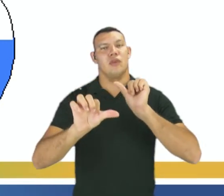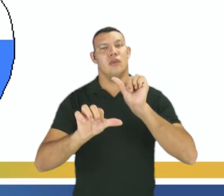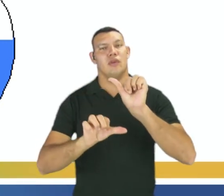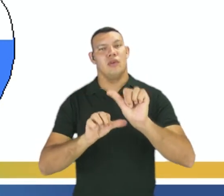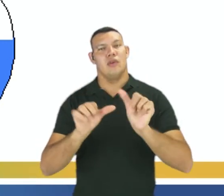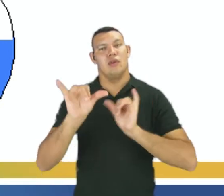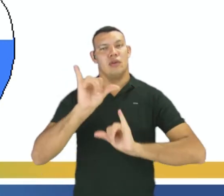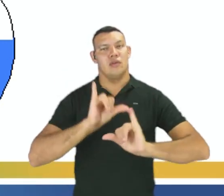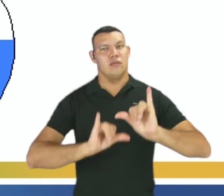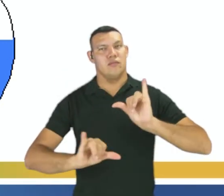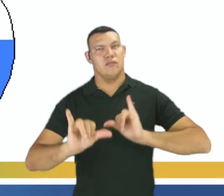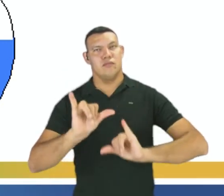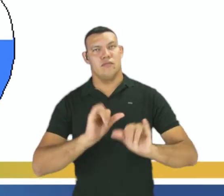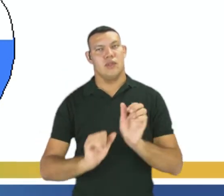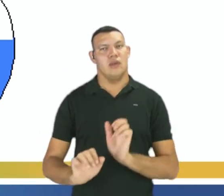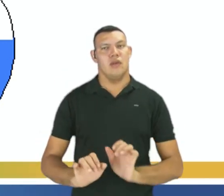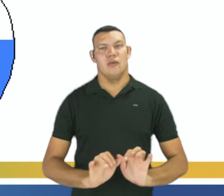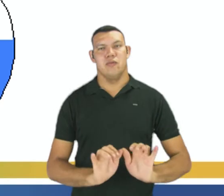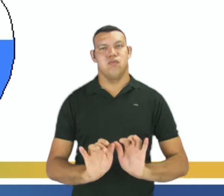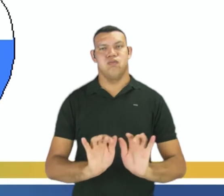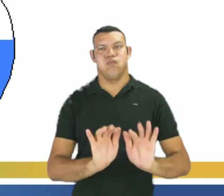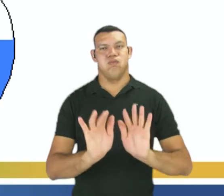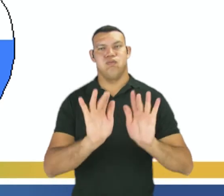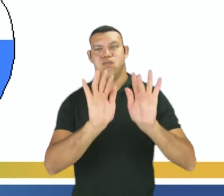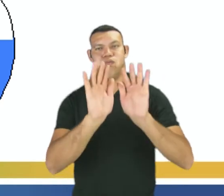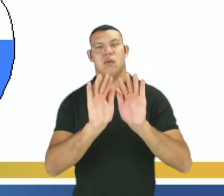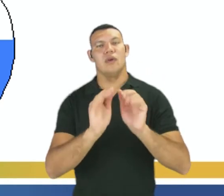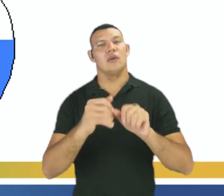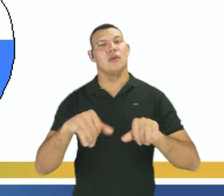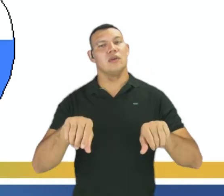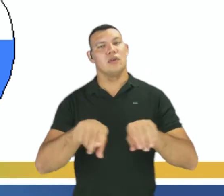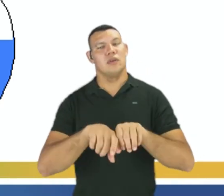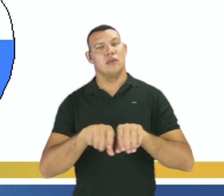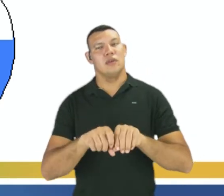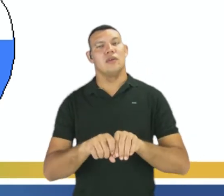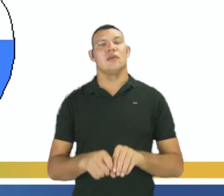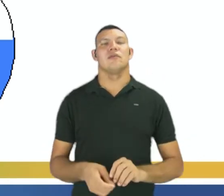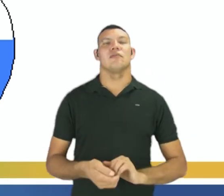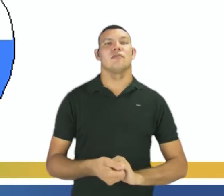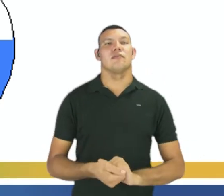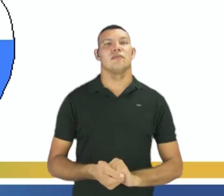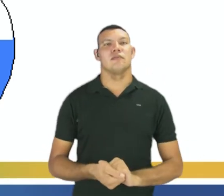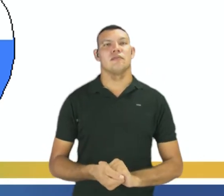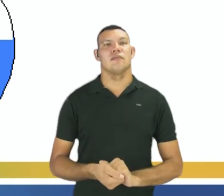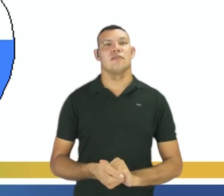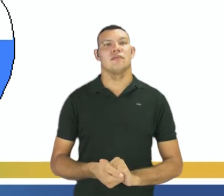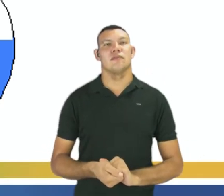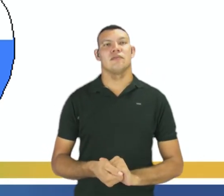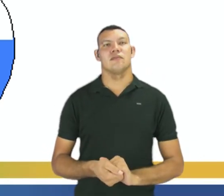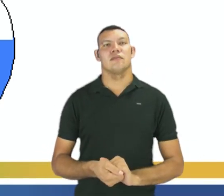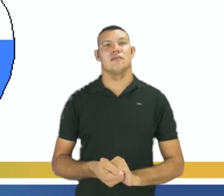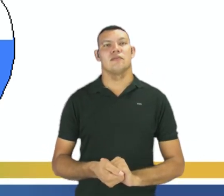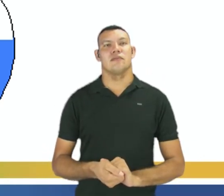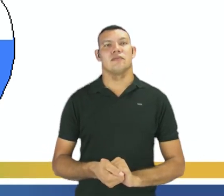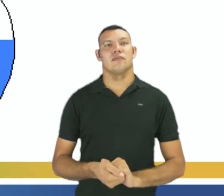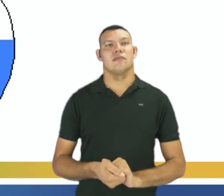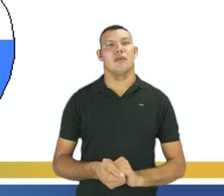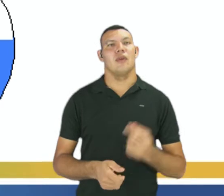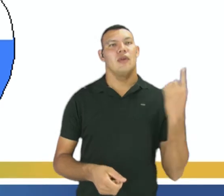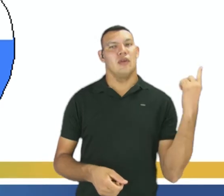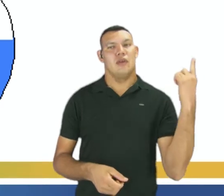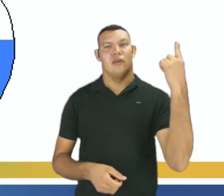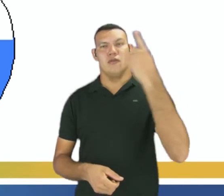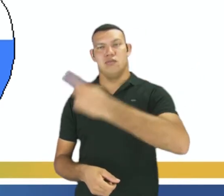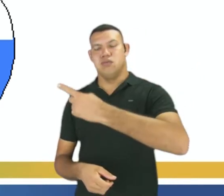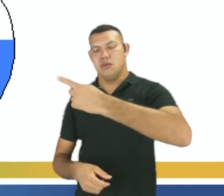substância. Evaporação e condensação. Então, nós temos a reação 1 que é a direta. Reação 2 que